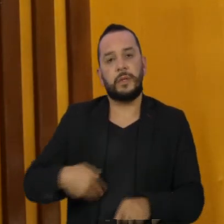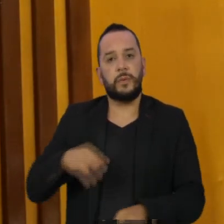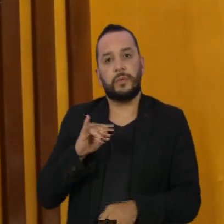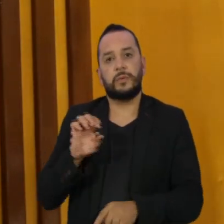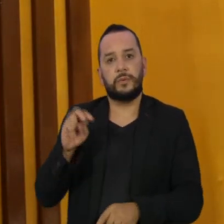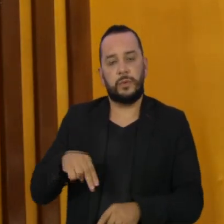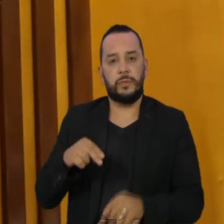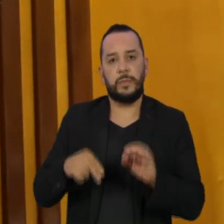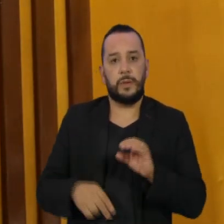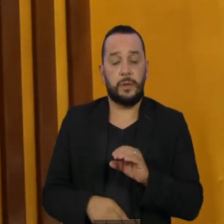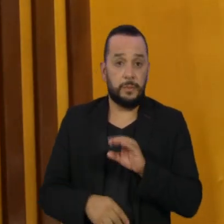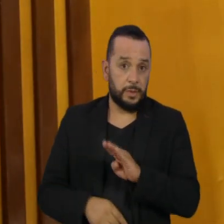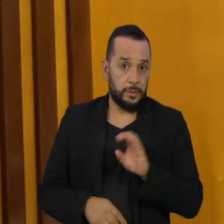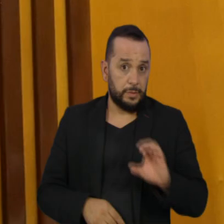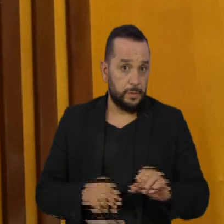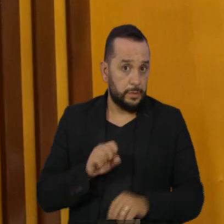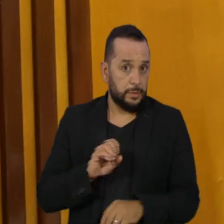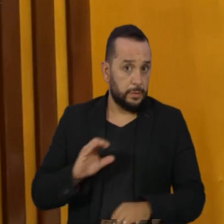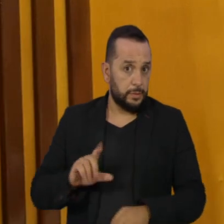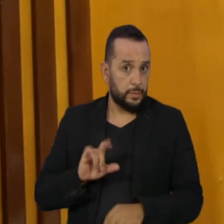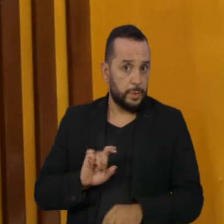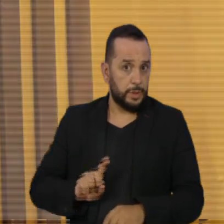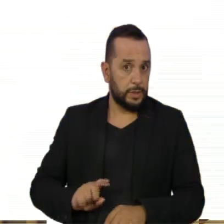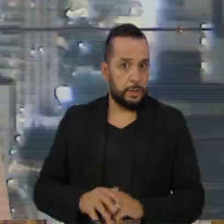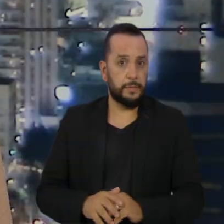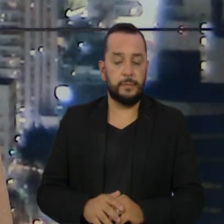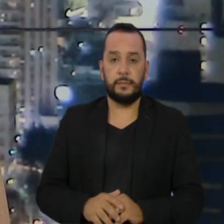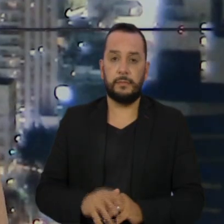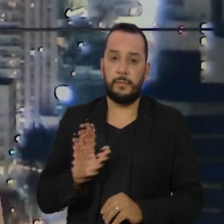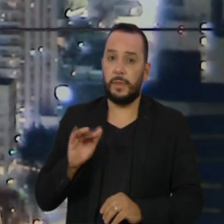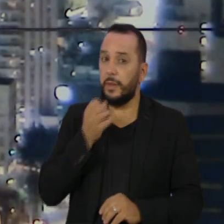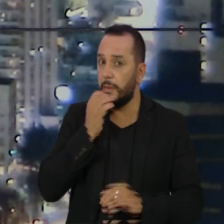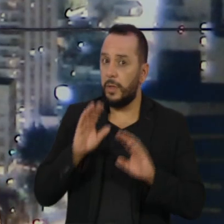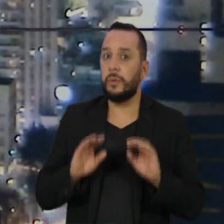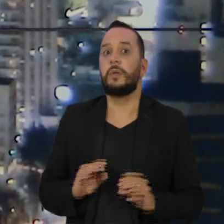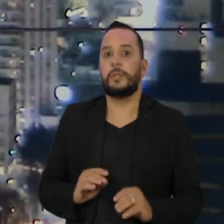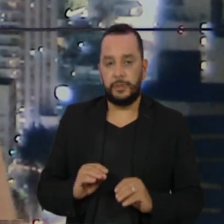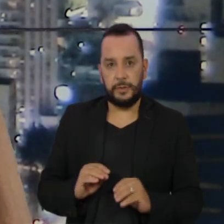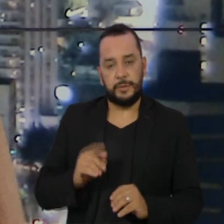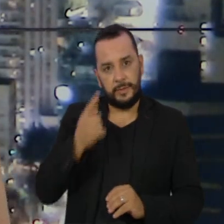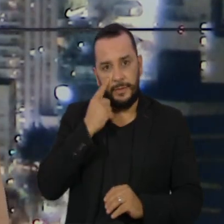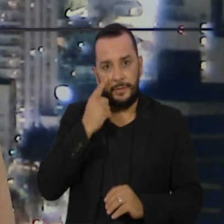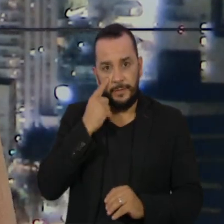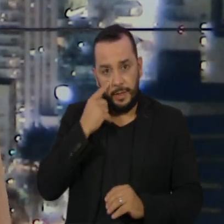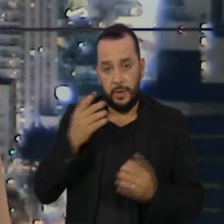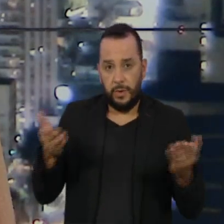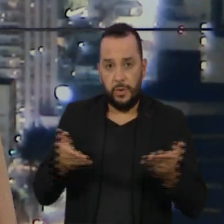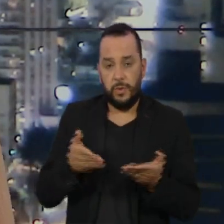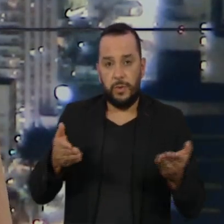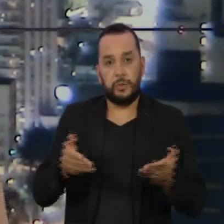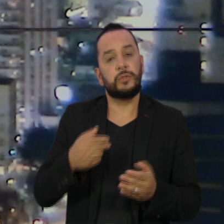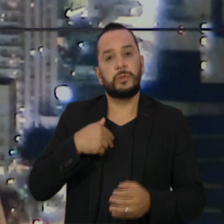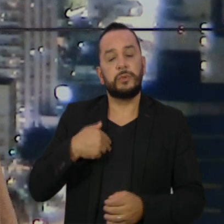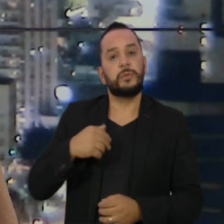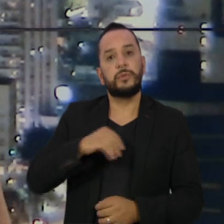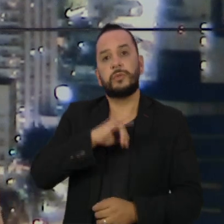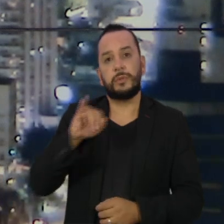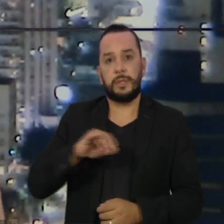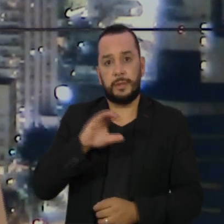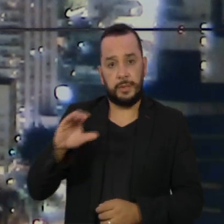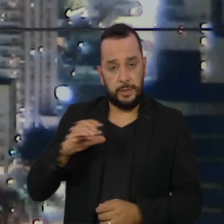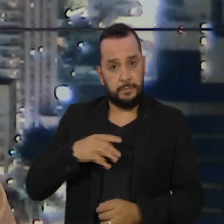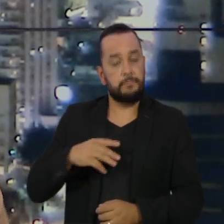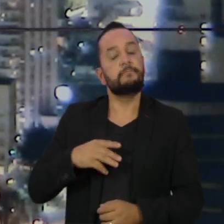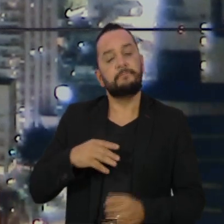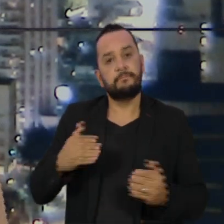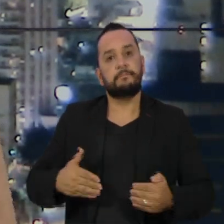Balneário Camboriú, Santa Catarina, Luiz Turati. Olá, boa noite. Você vai ver logo mais no Jornal da Cultura. Ministério da